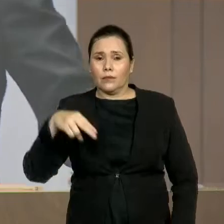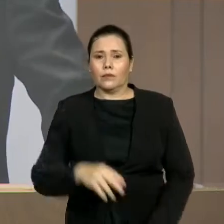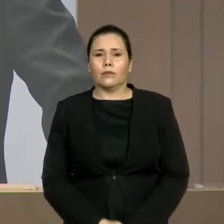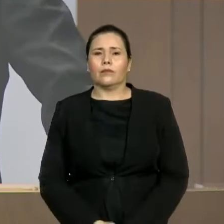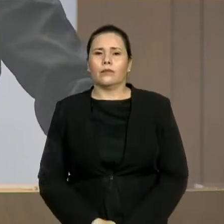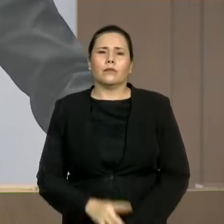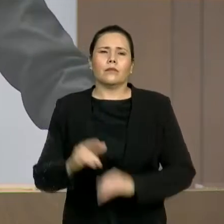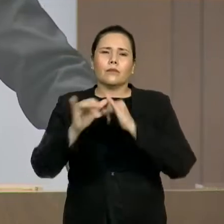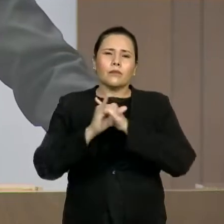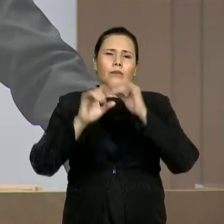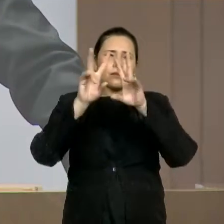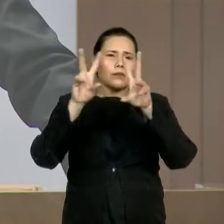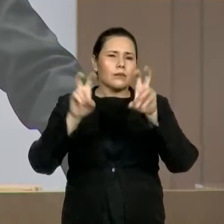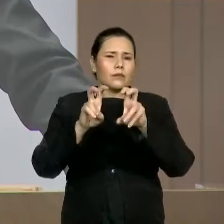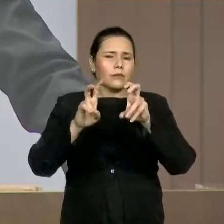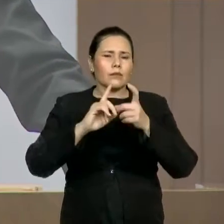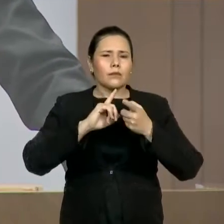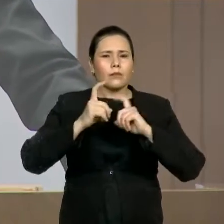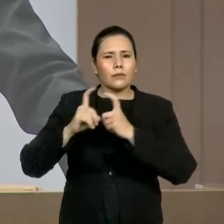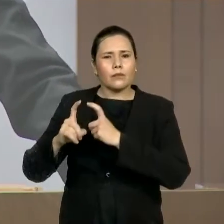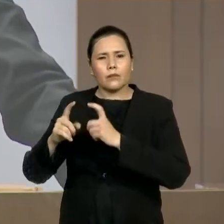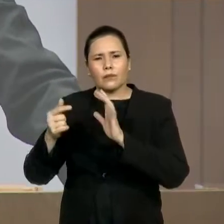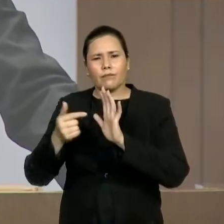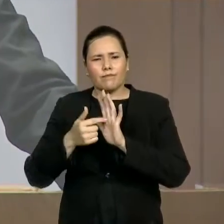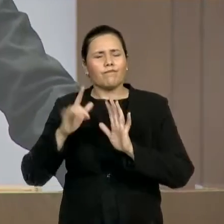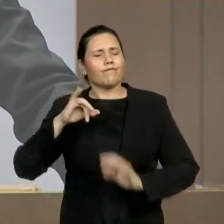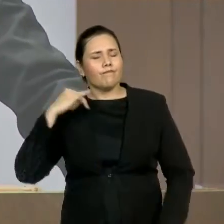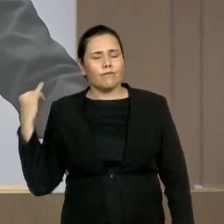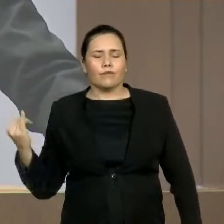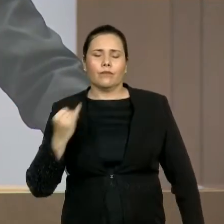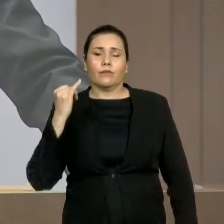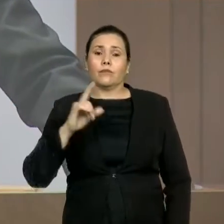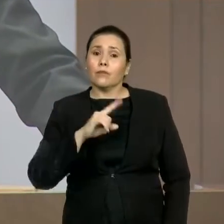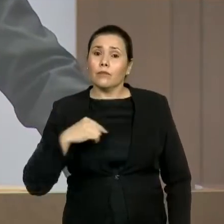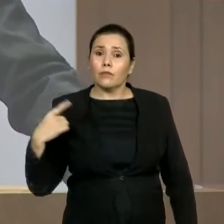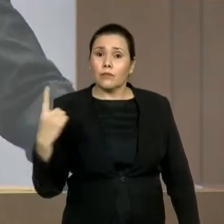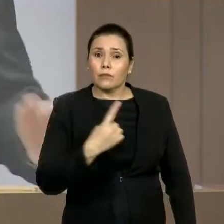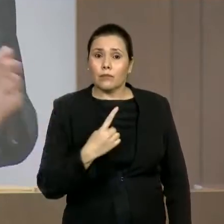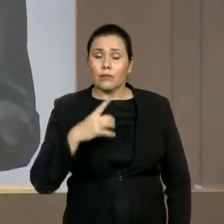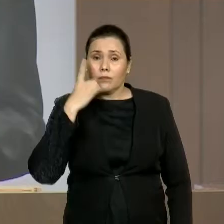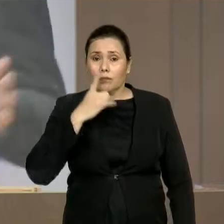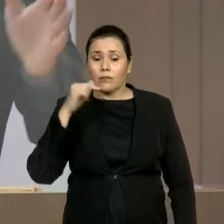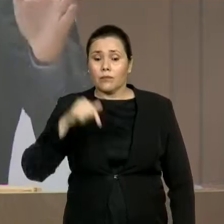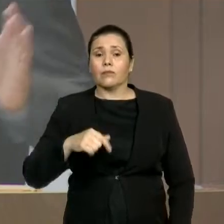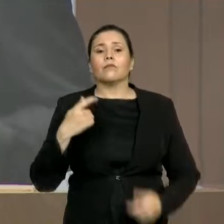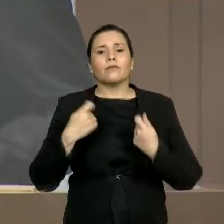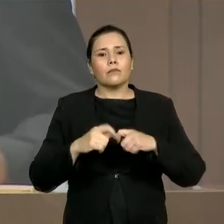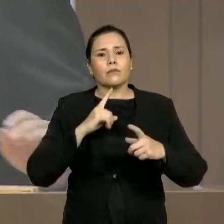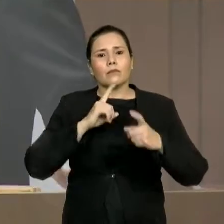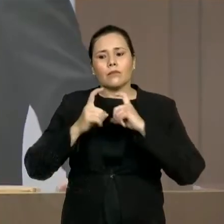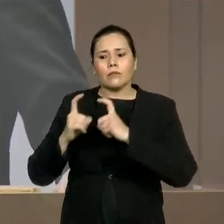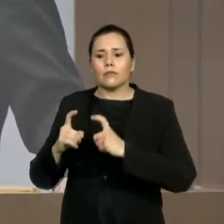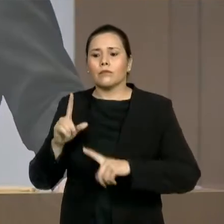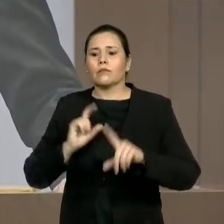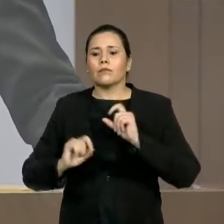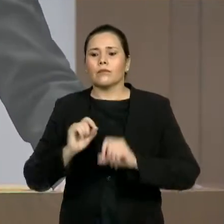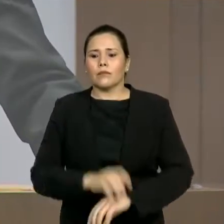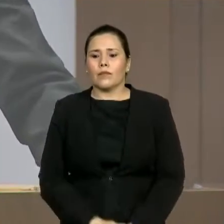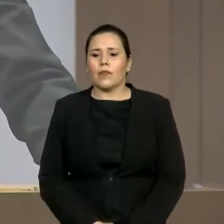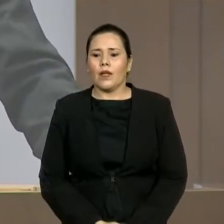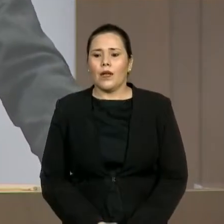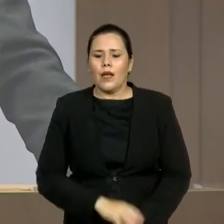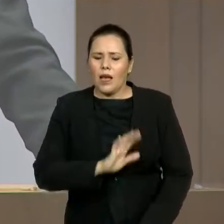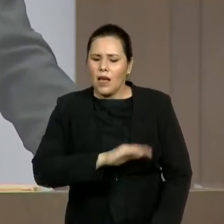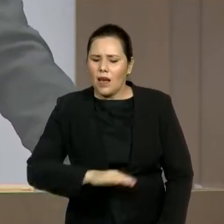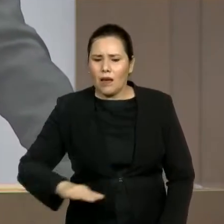necessário, indispensável e que essa casa precisa debater, que é exatamente o tema da primeira infância, e